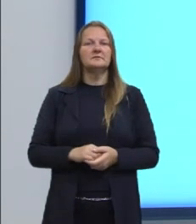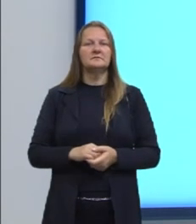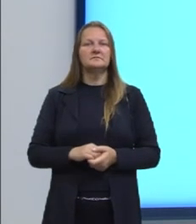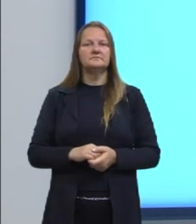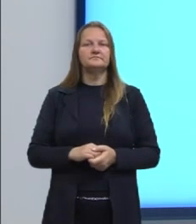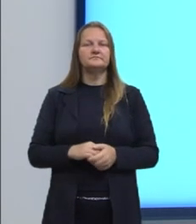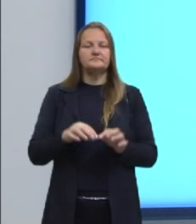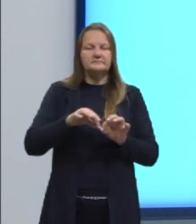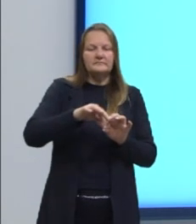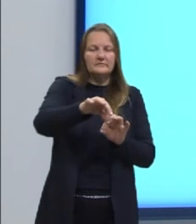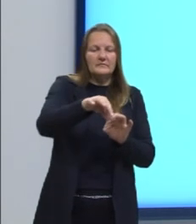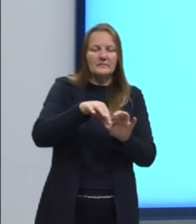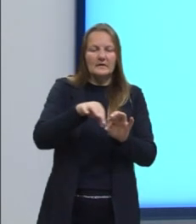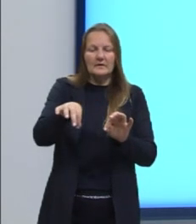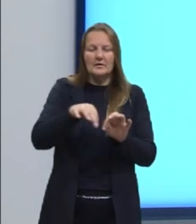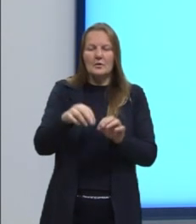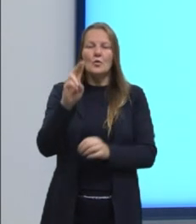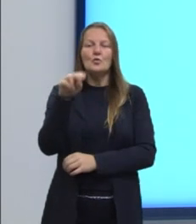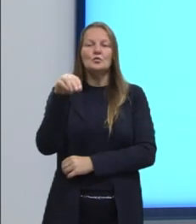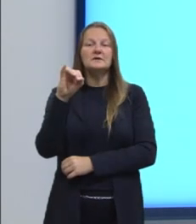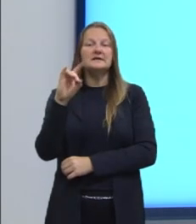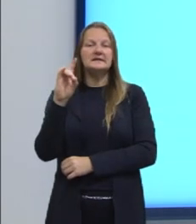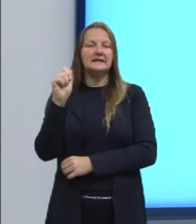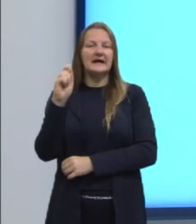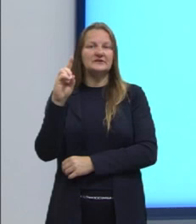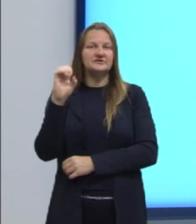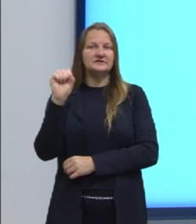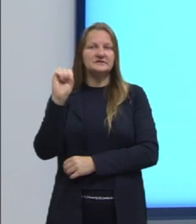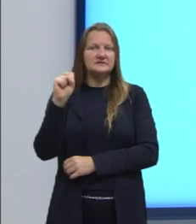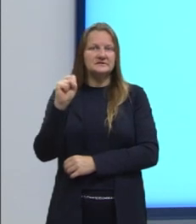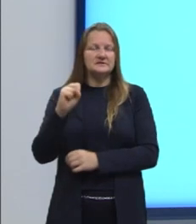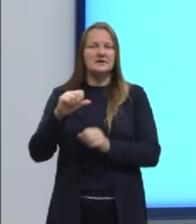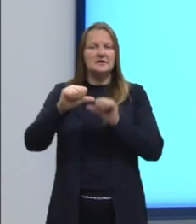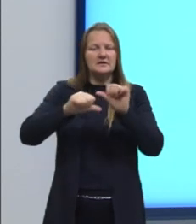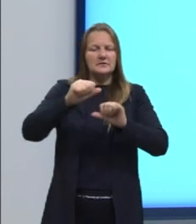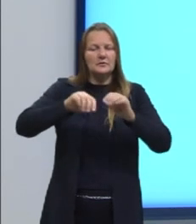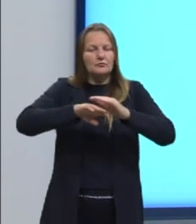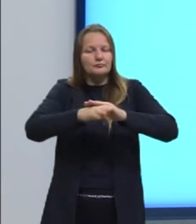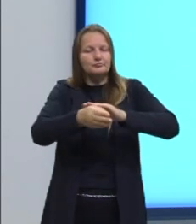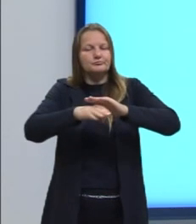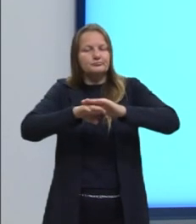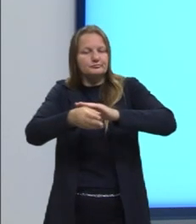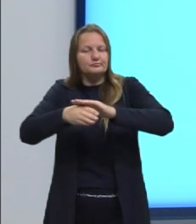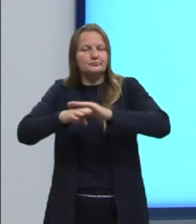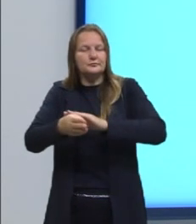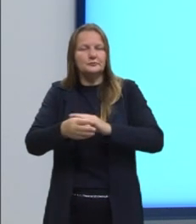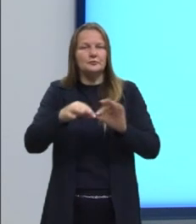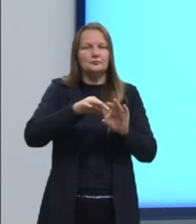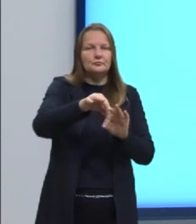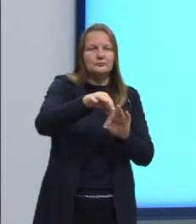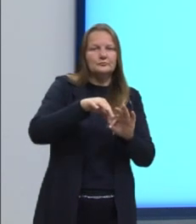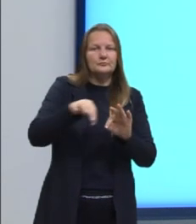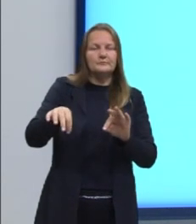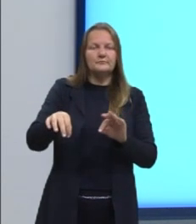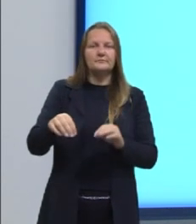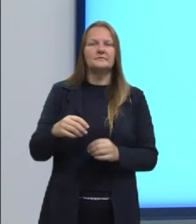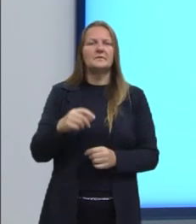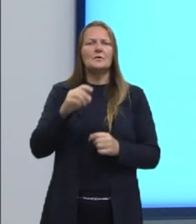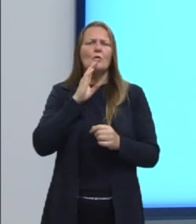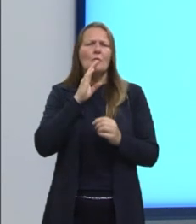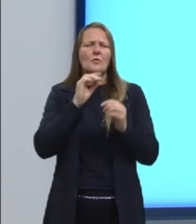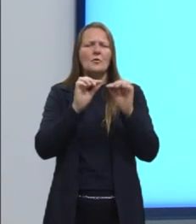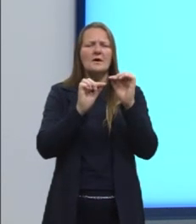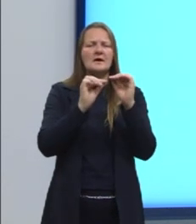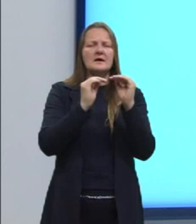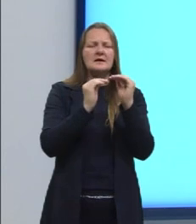as grandezas, as unidades de medida, transformação também entre unidades. A noção de escala,